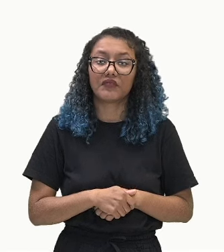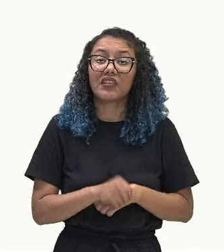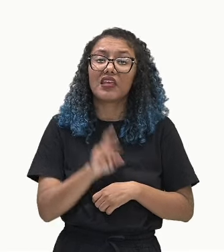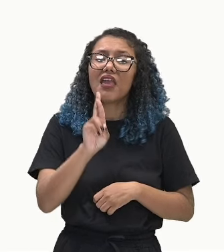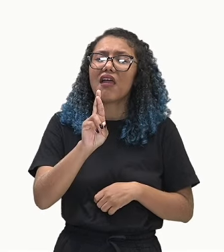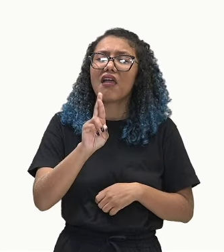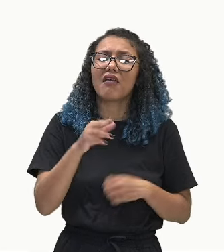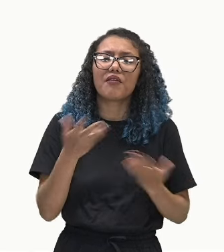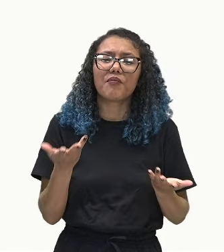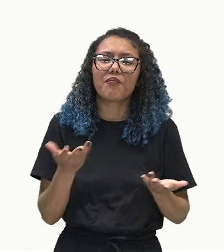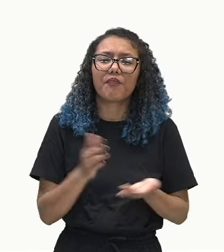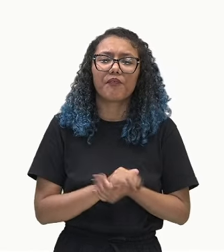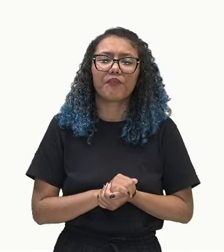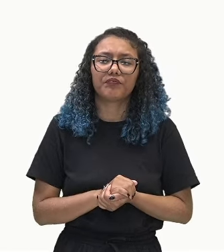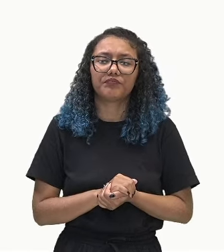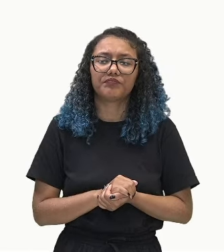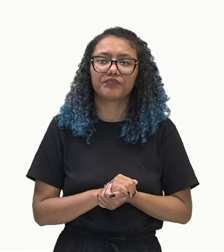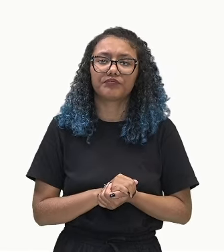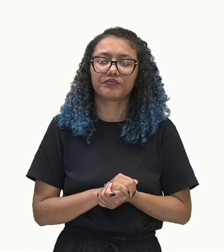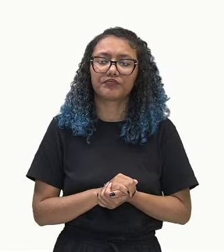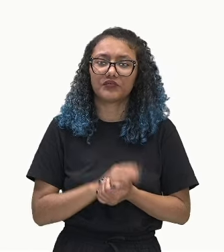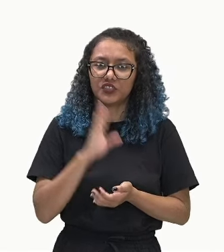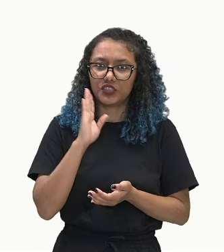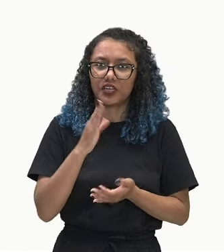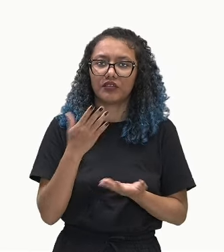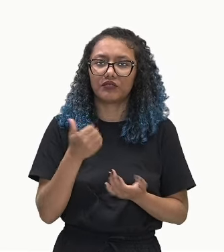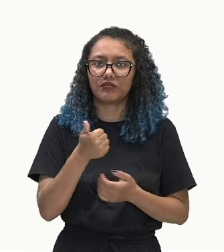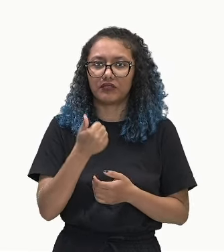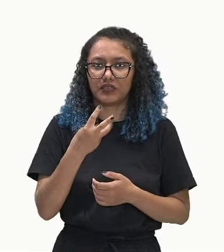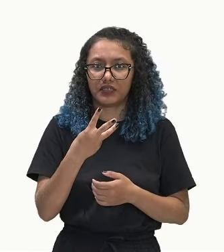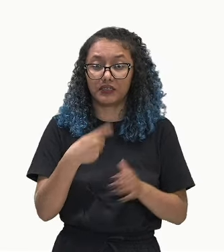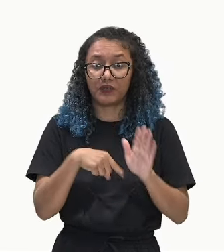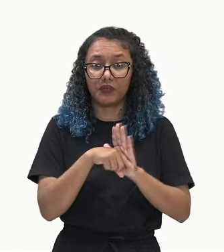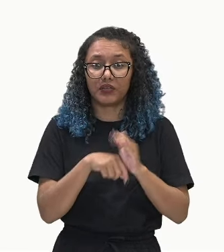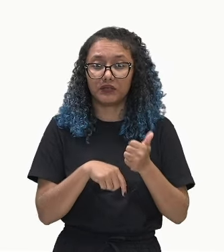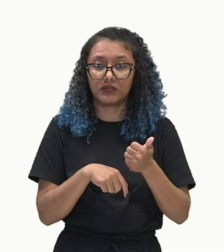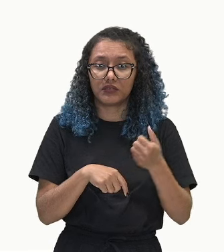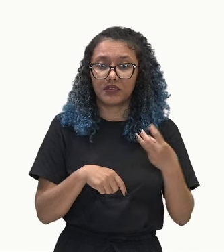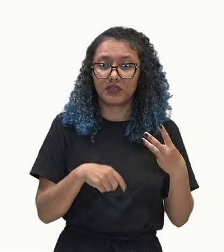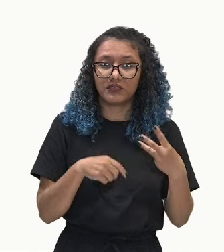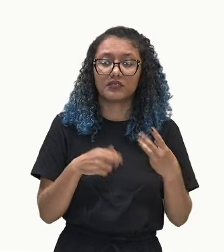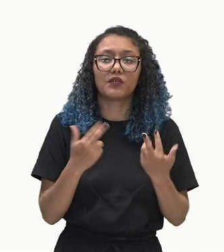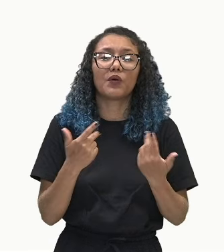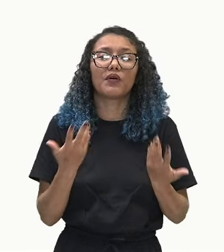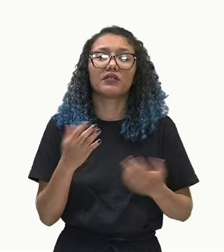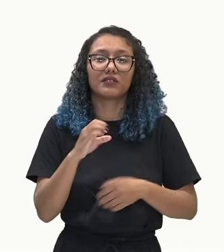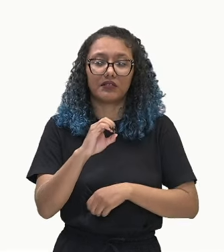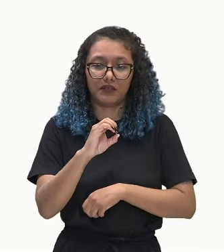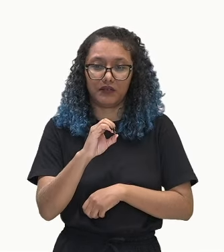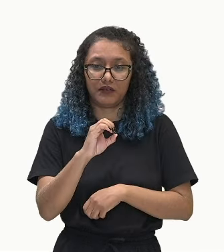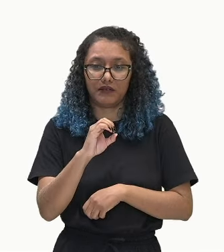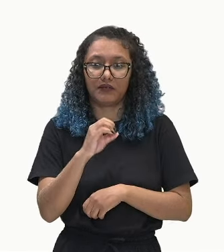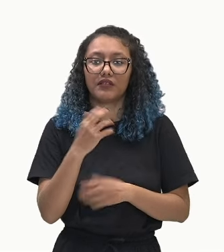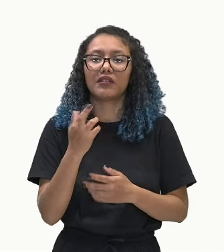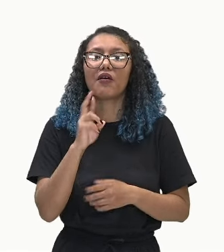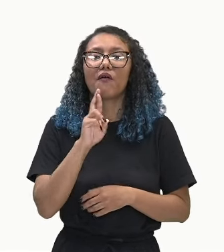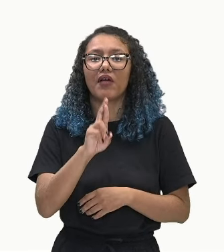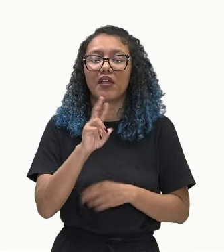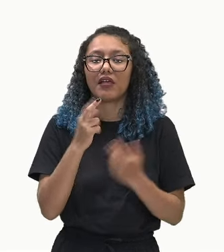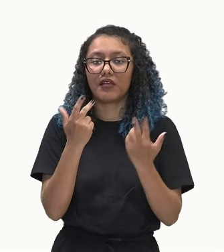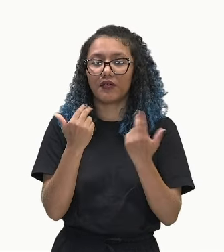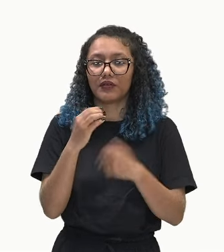razão? Vamos fazer direto também. 13 menos 13. É 0. Então, a razão dessa PA